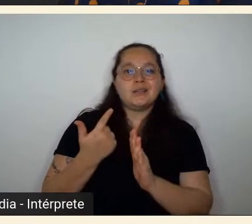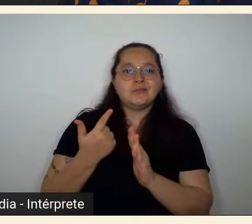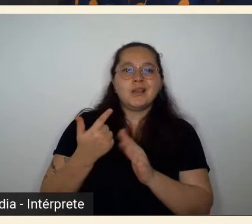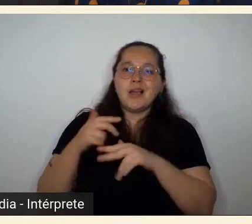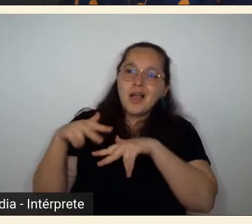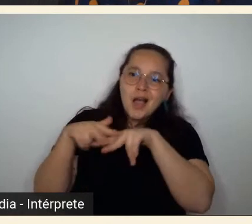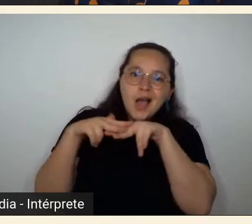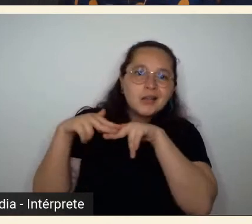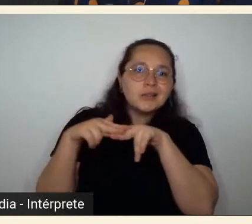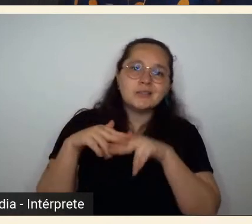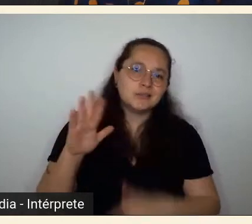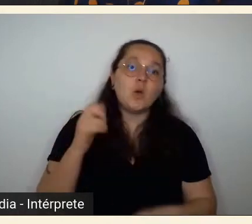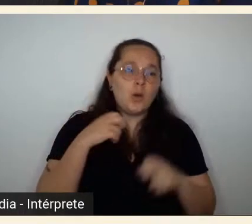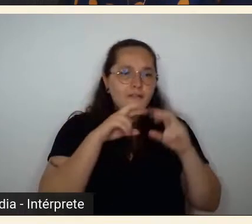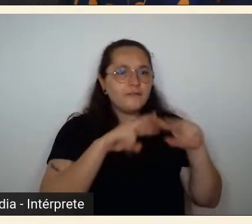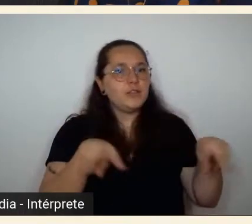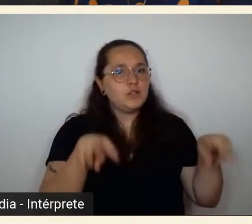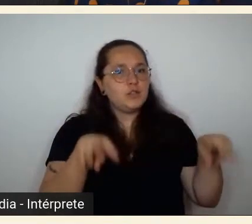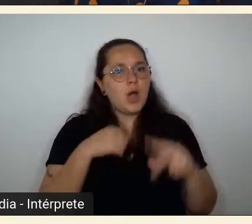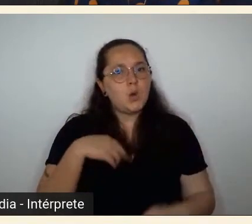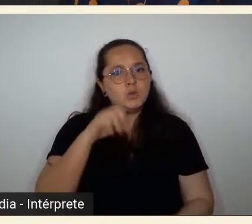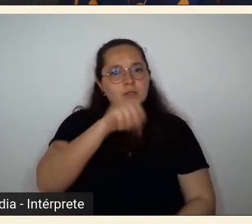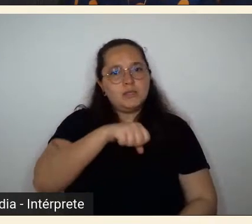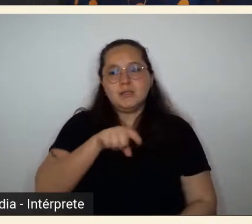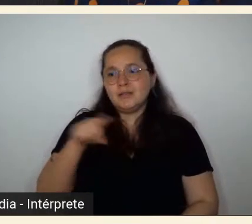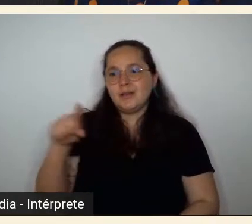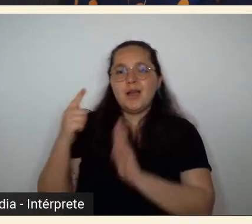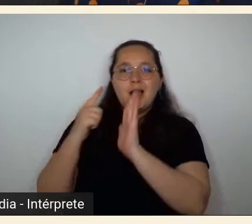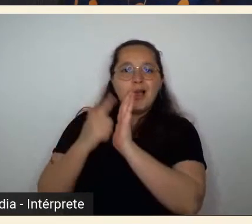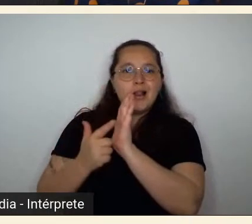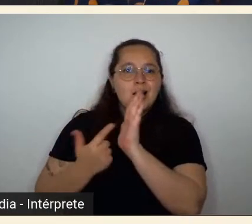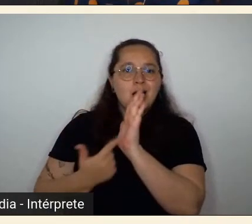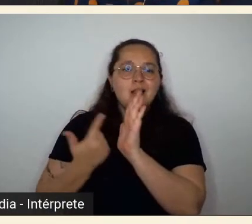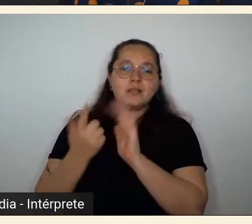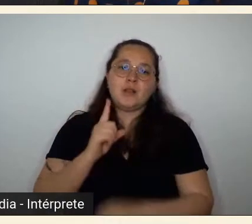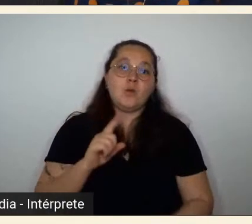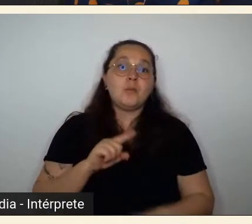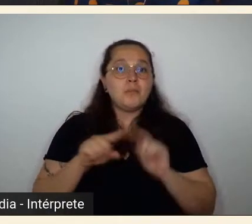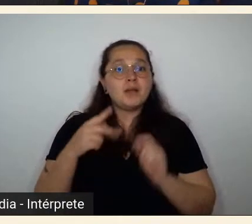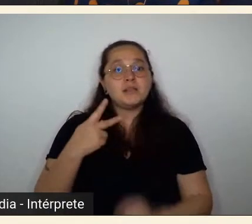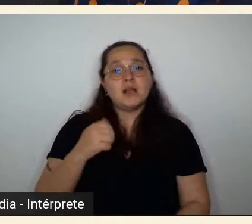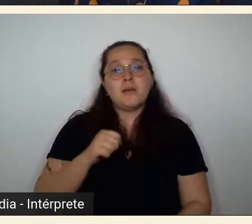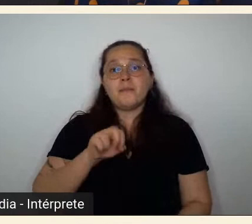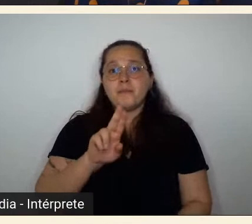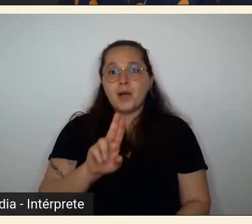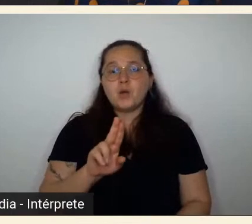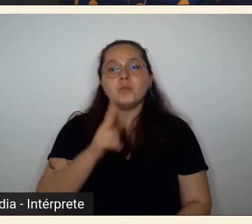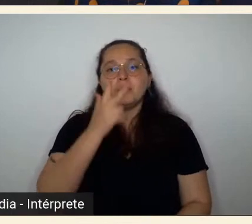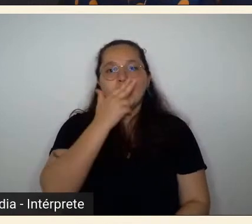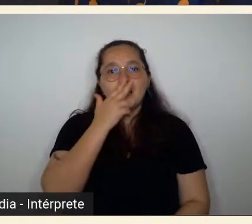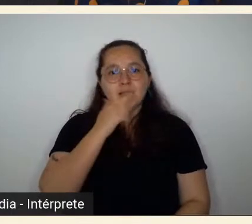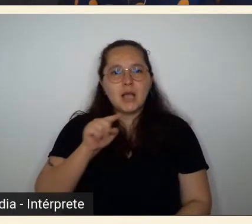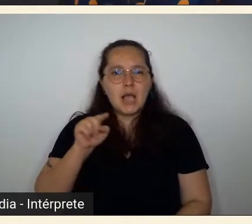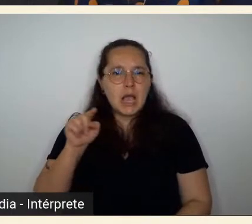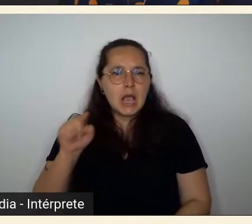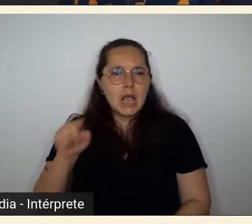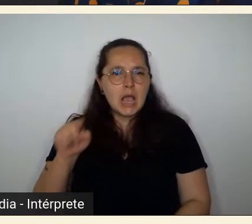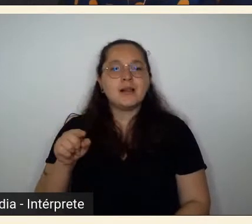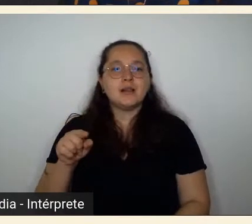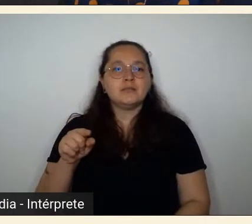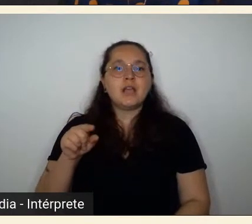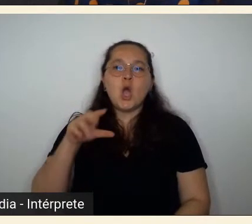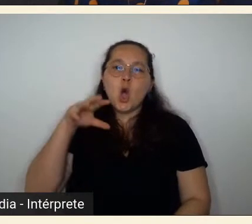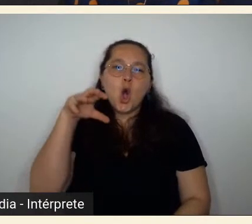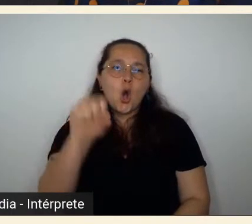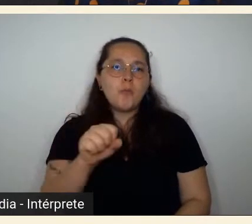análise visual mas a Pagu ela oscila um pouco no imaginário entre a Vamp que roubou o marido da Tarsila